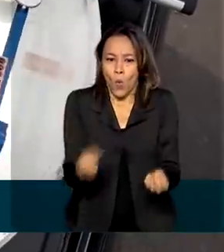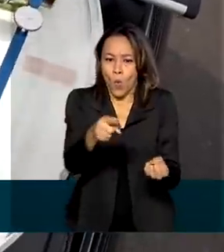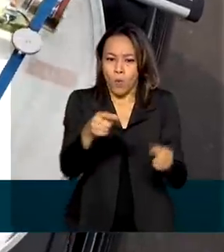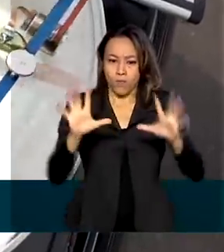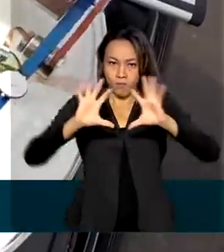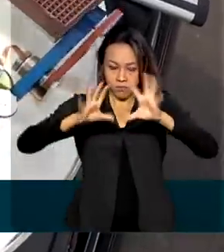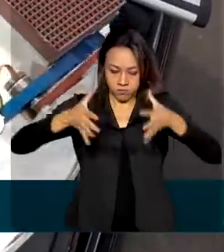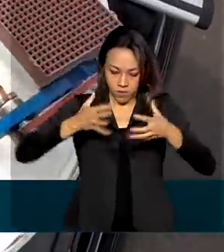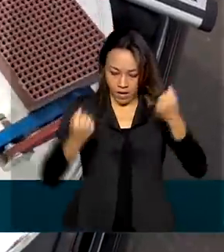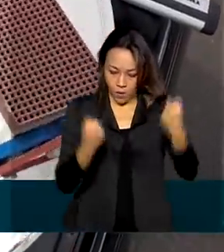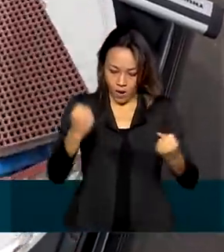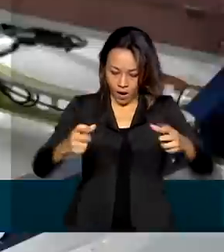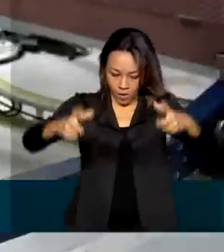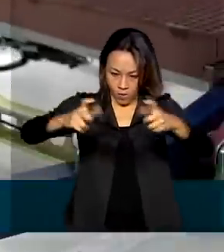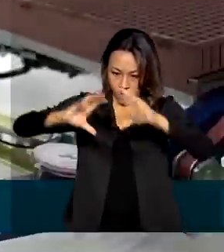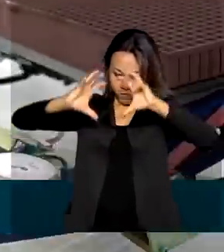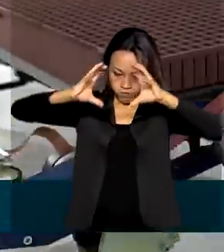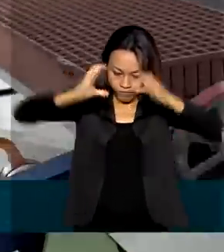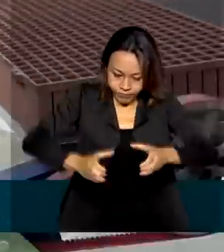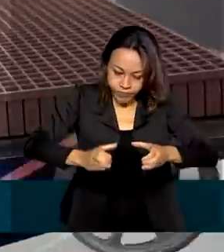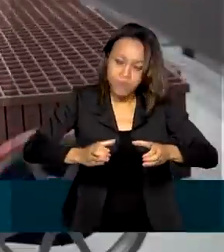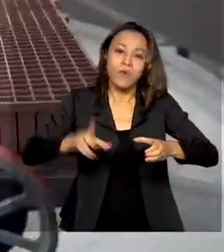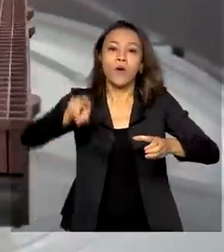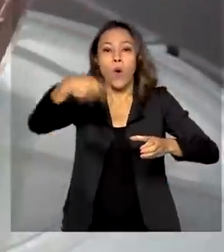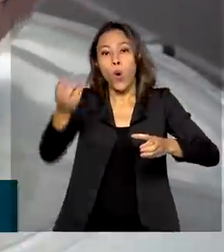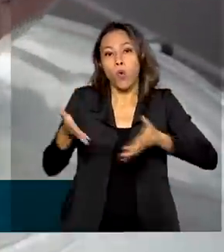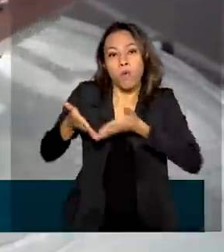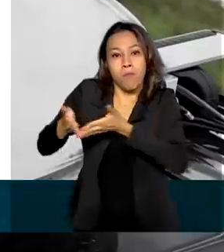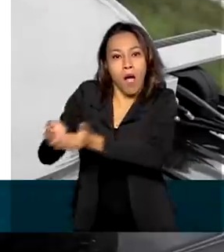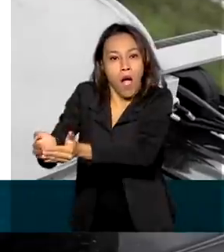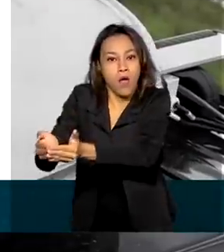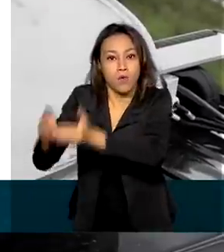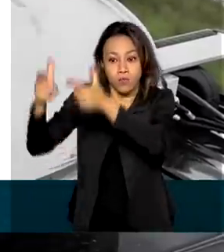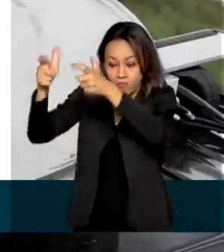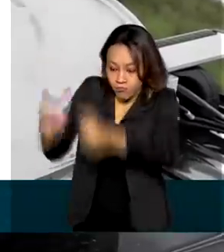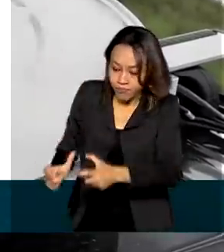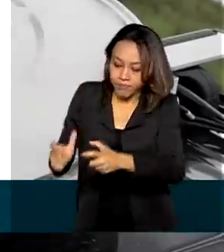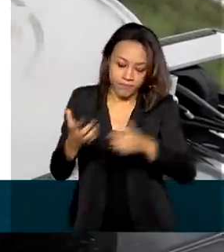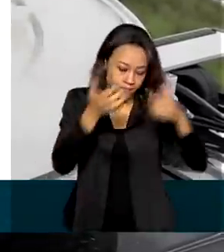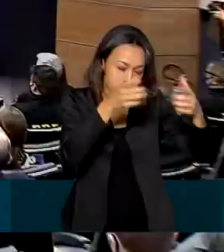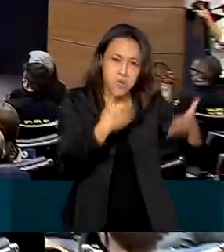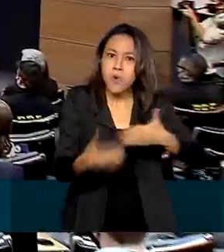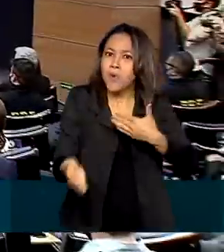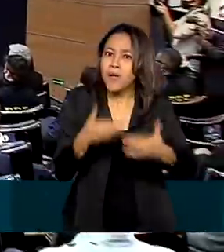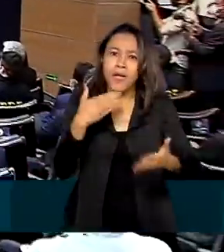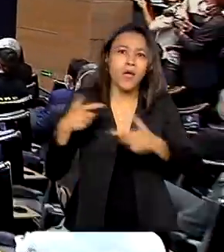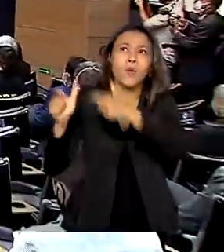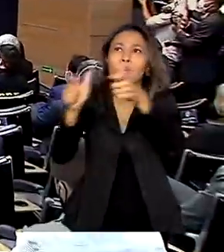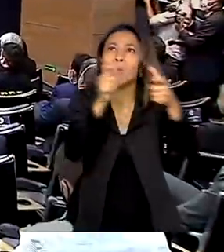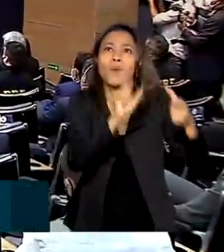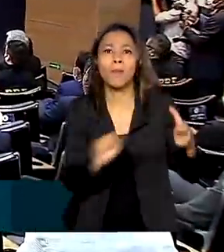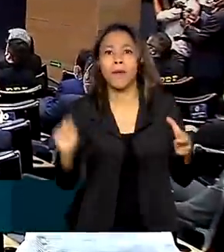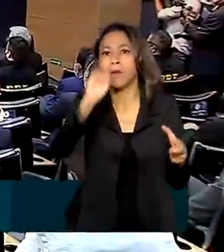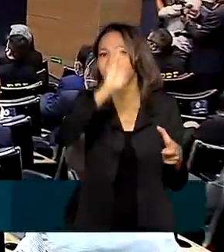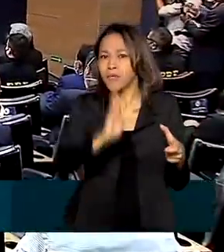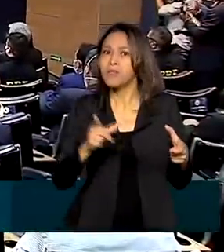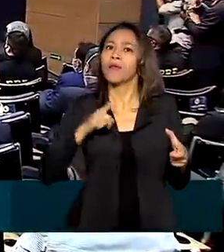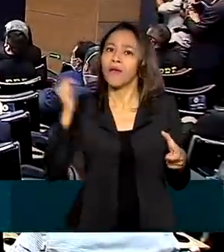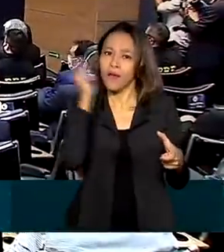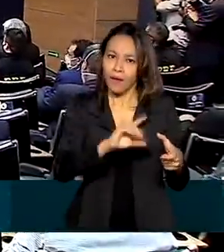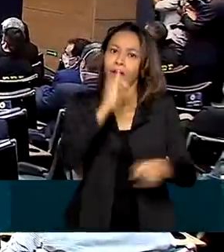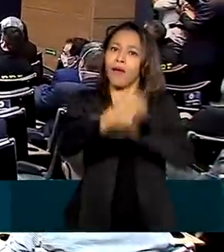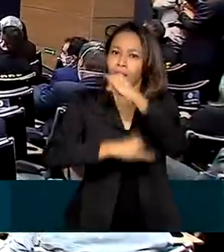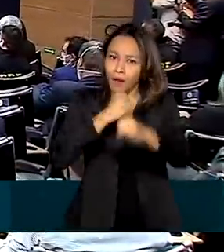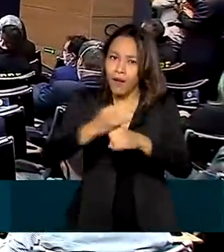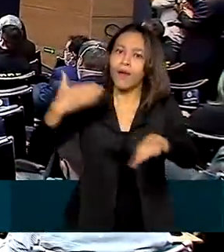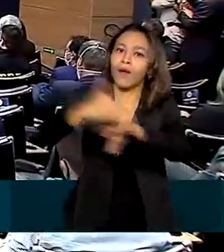acoplado a veículos e embarcações, permite que tenham internet em qualquer lugar do país. É assim a tecnologia apresentada pelo